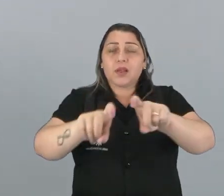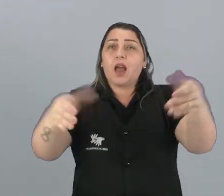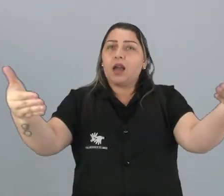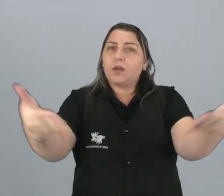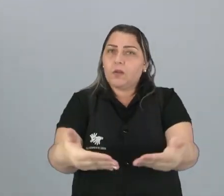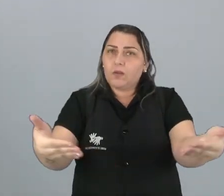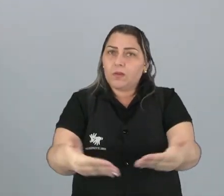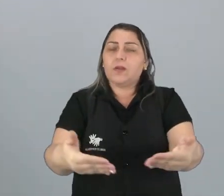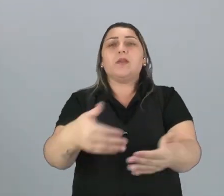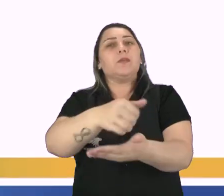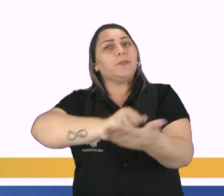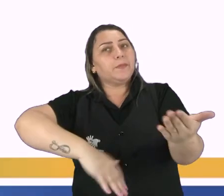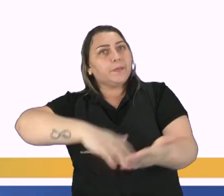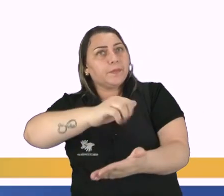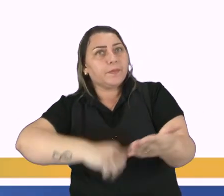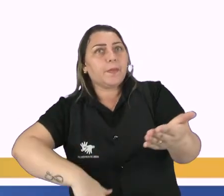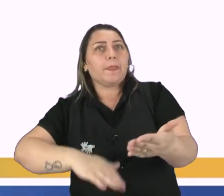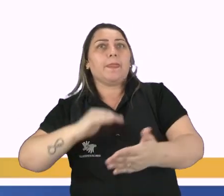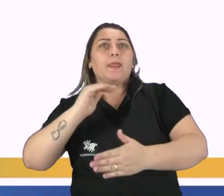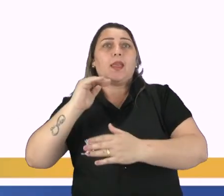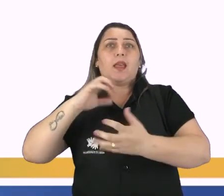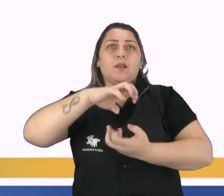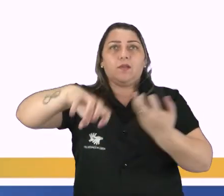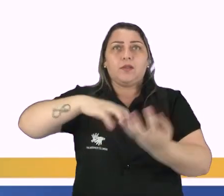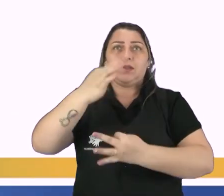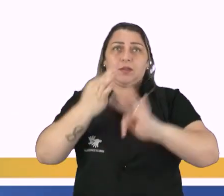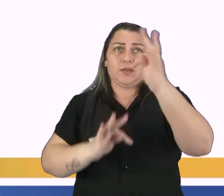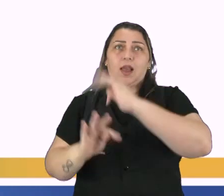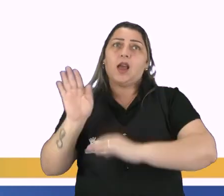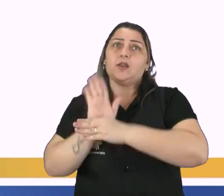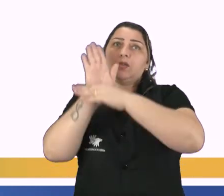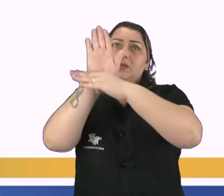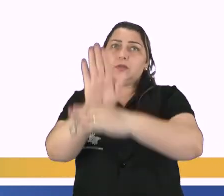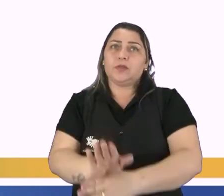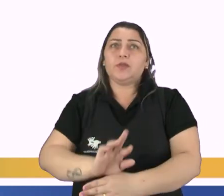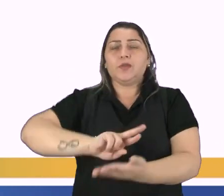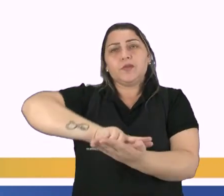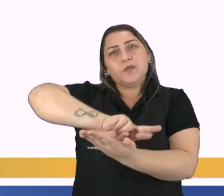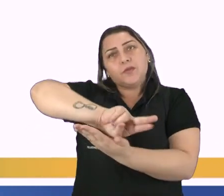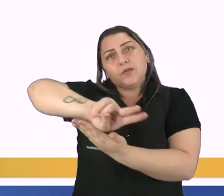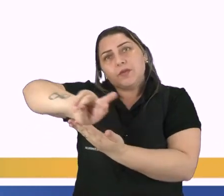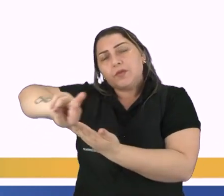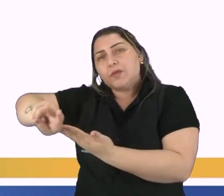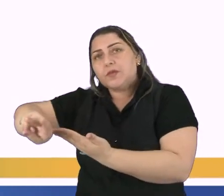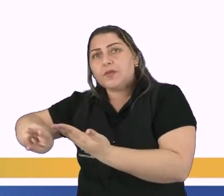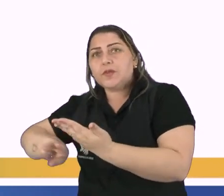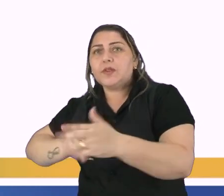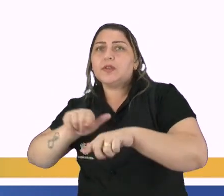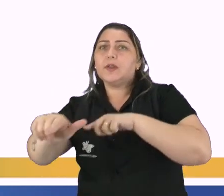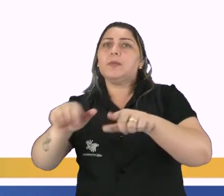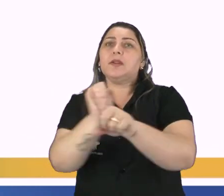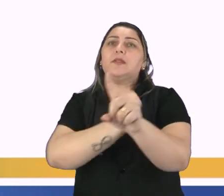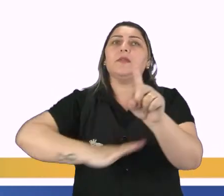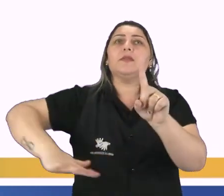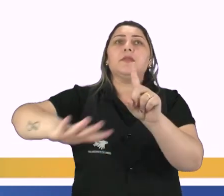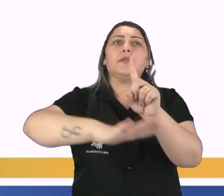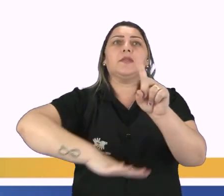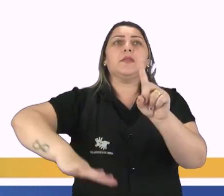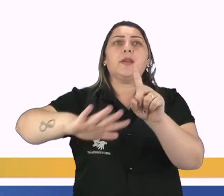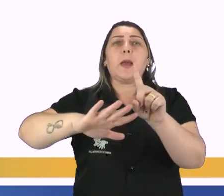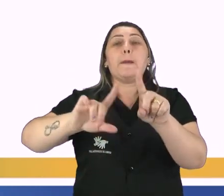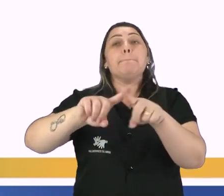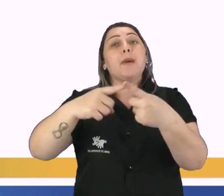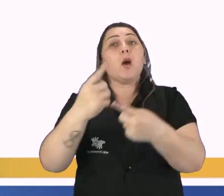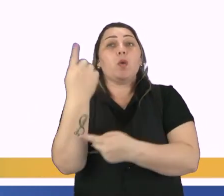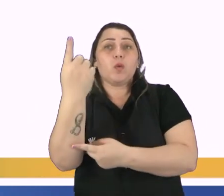exercitando. A revolução tecnológica contribui para diversas atividades da sociedade, exceto,